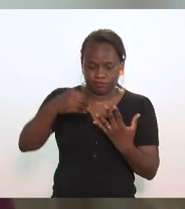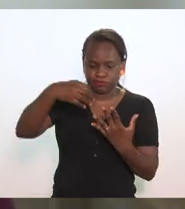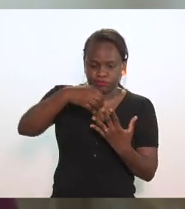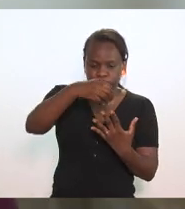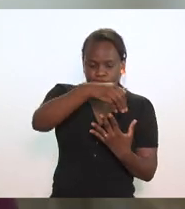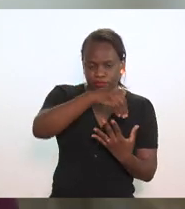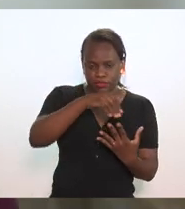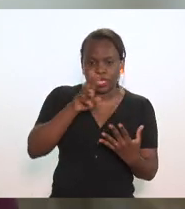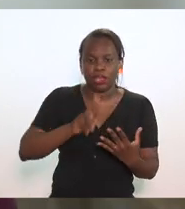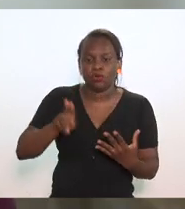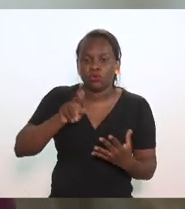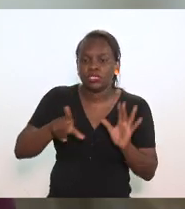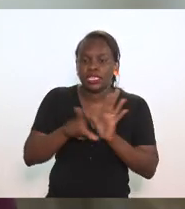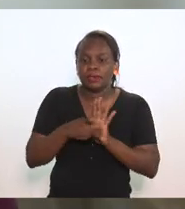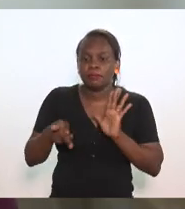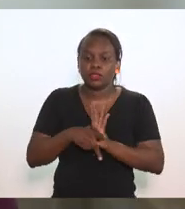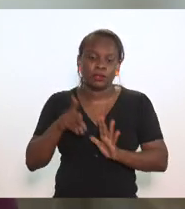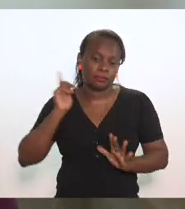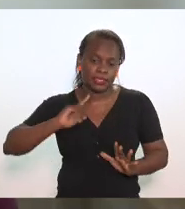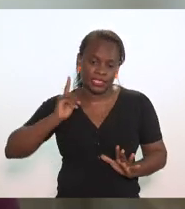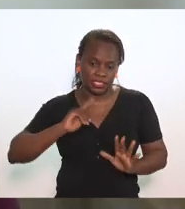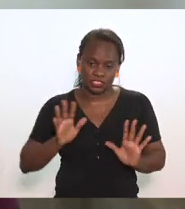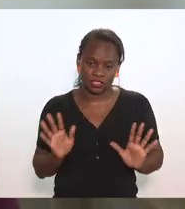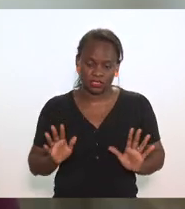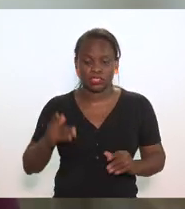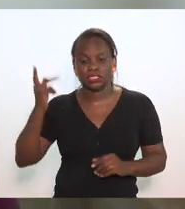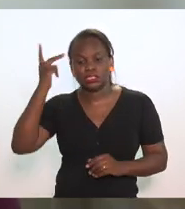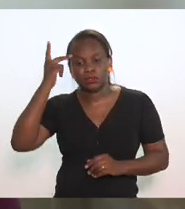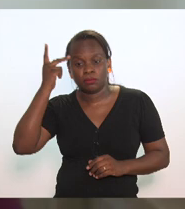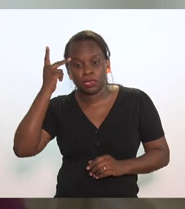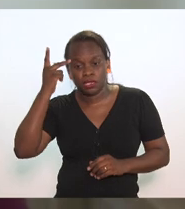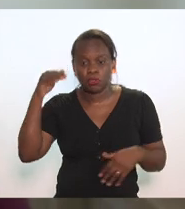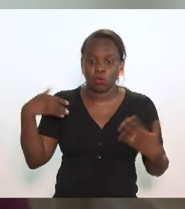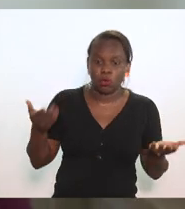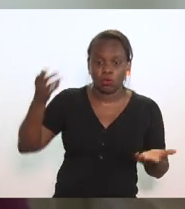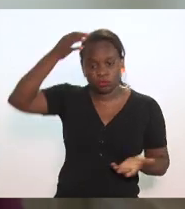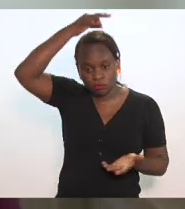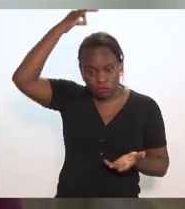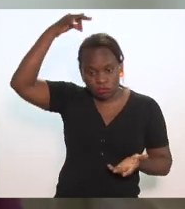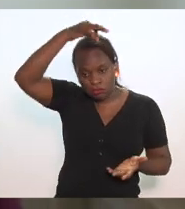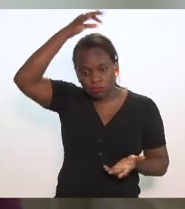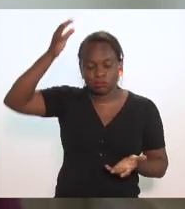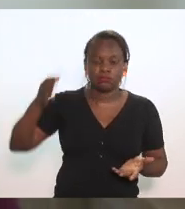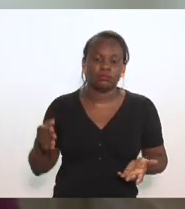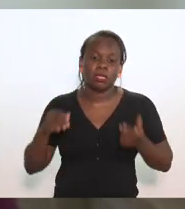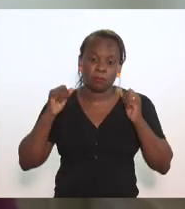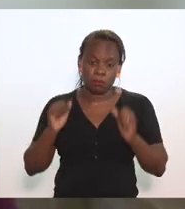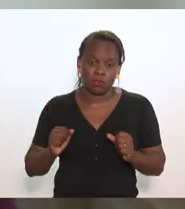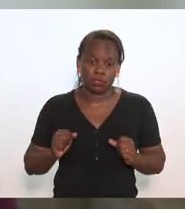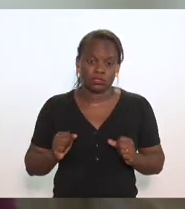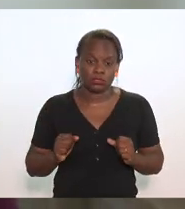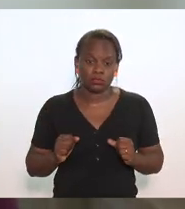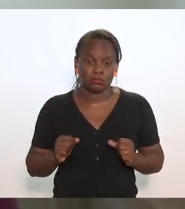imaginemos de Minas Gerais São Paulo ou Espírito Santo podem